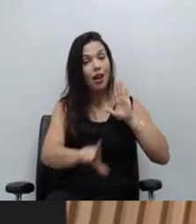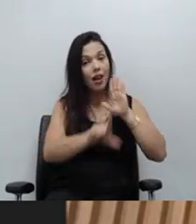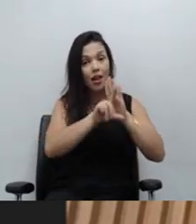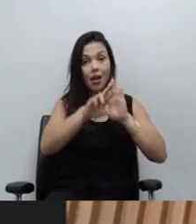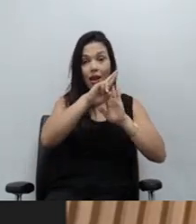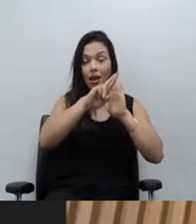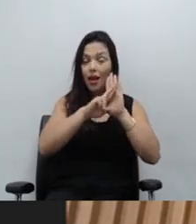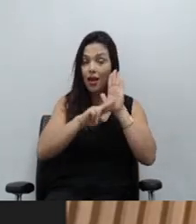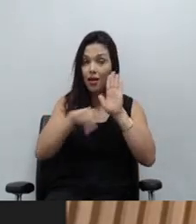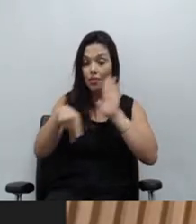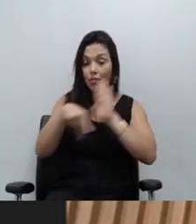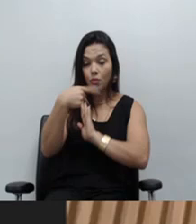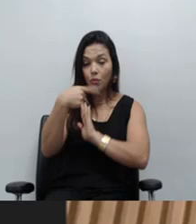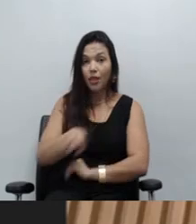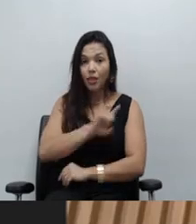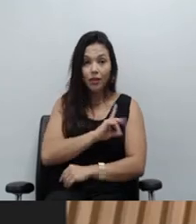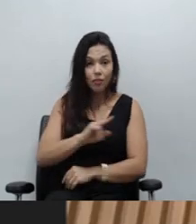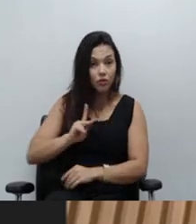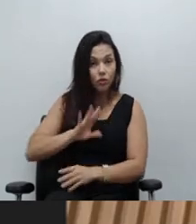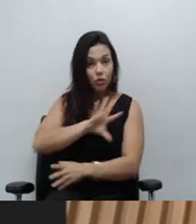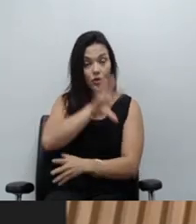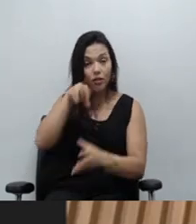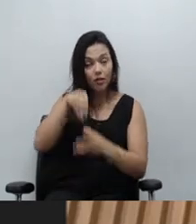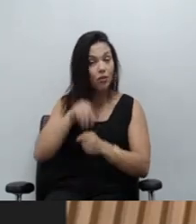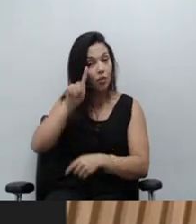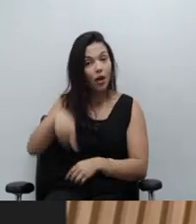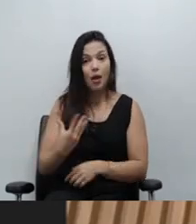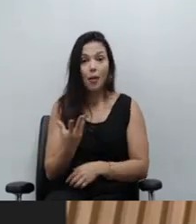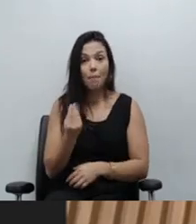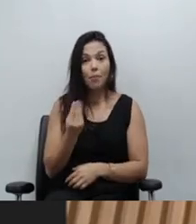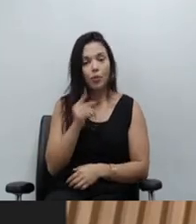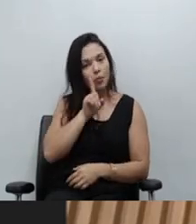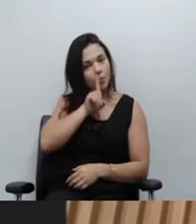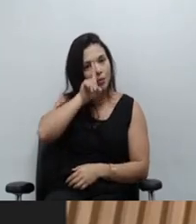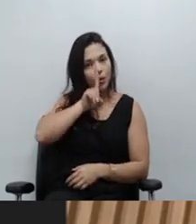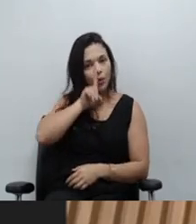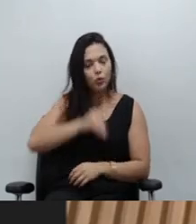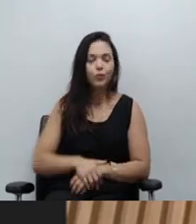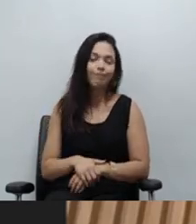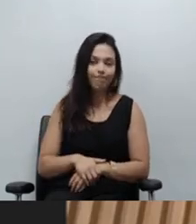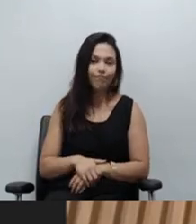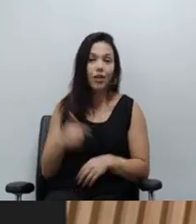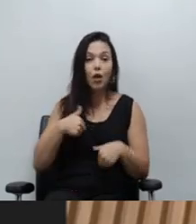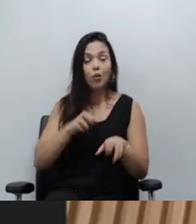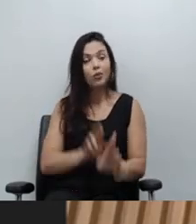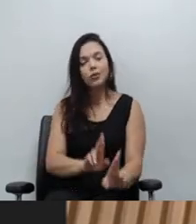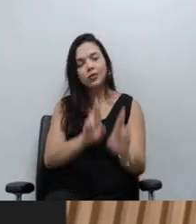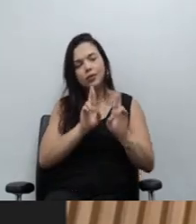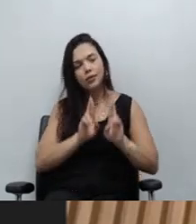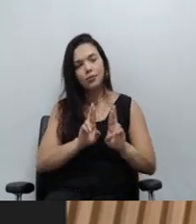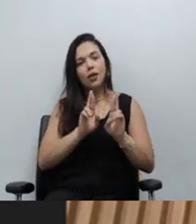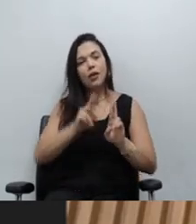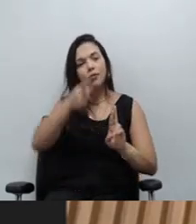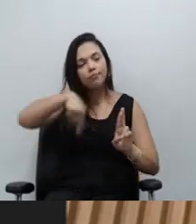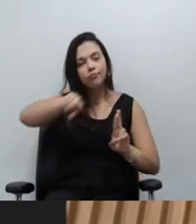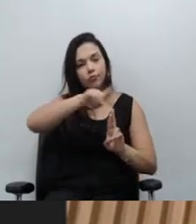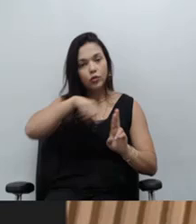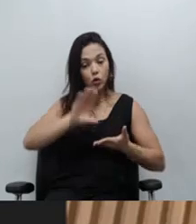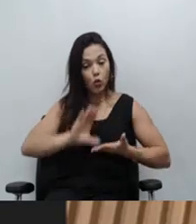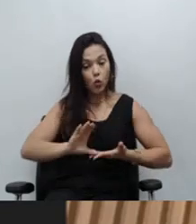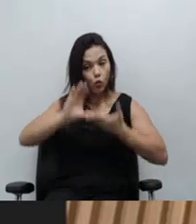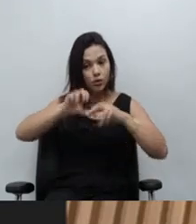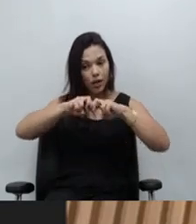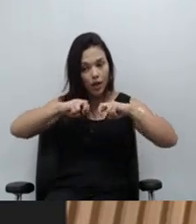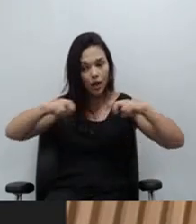normativa interna e, além de tudo, é muito perigosa. Eu espero reflexão dos